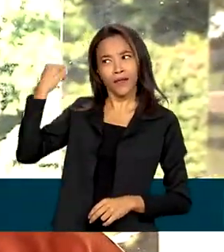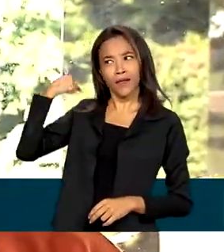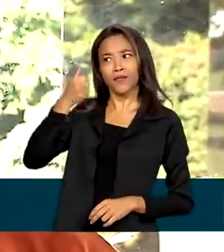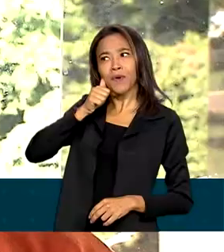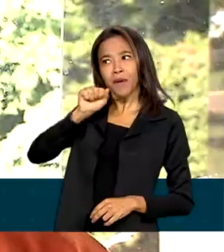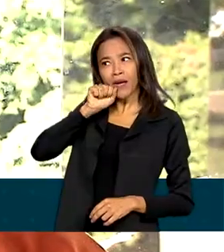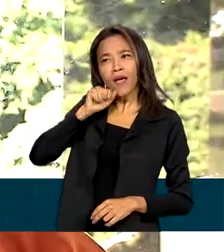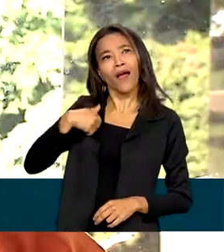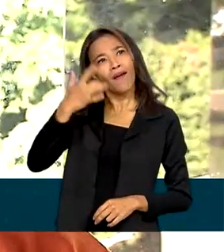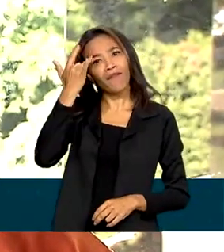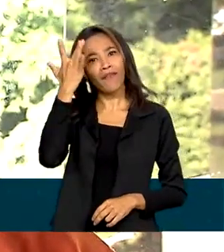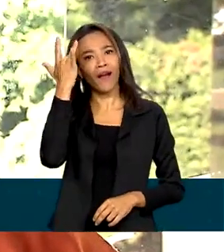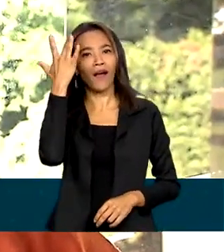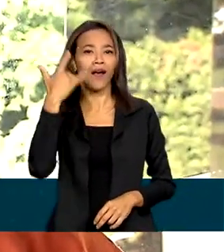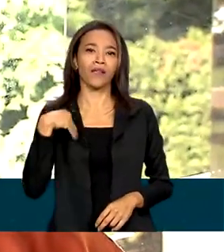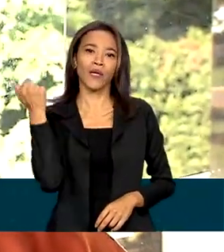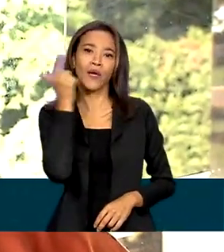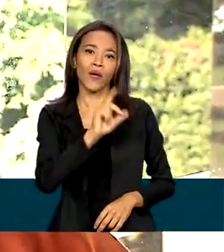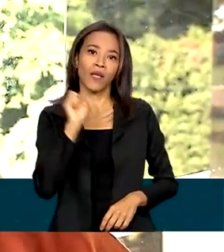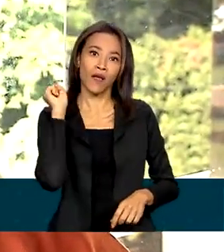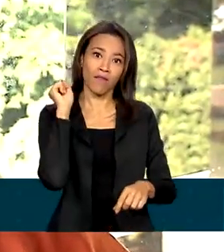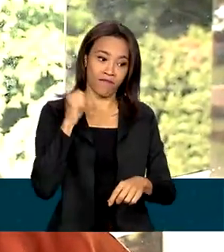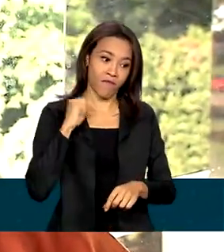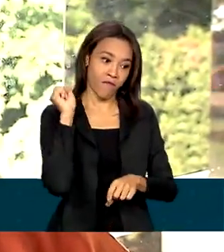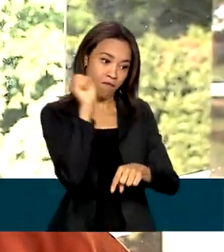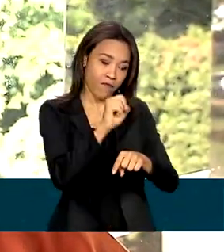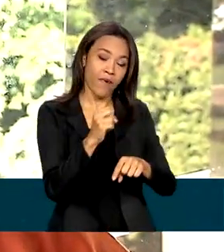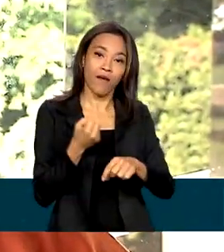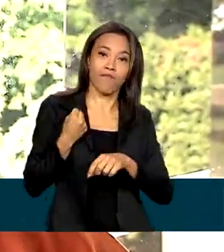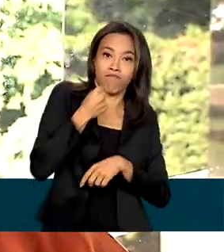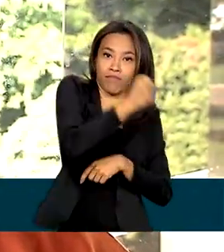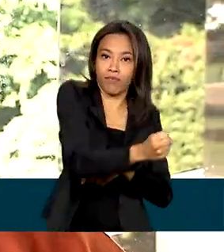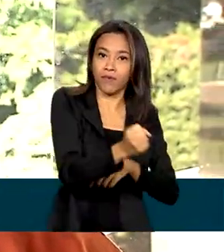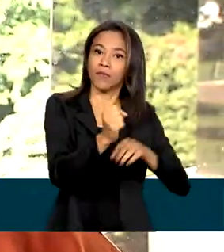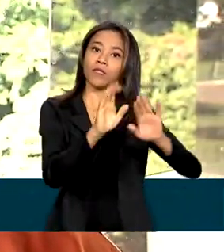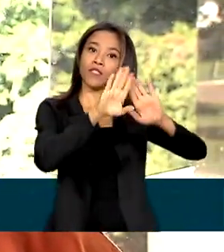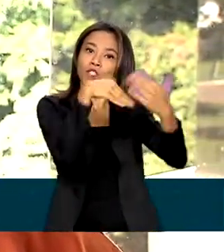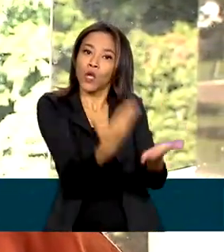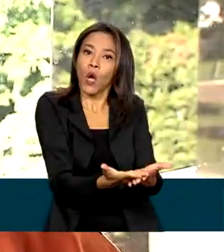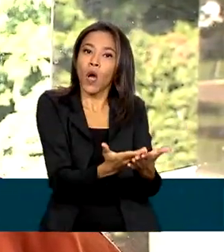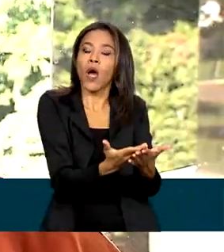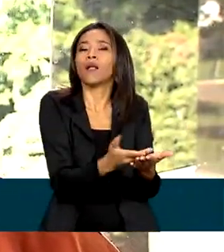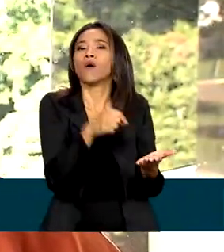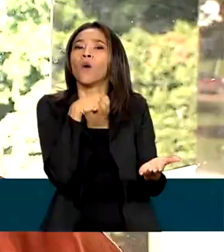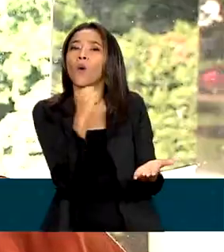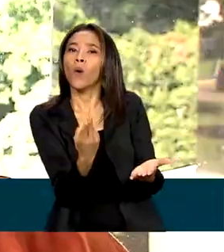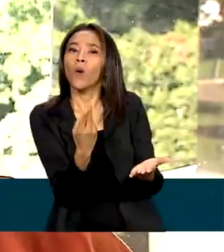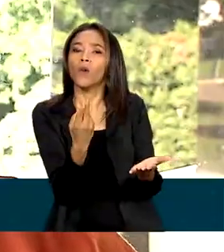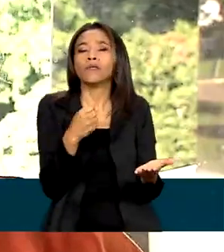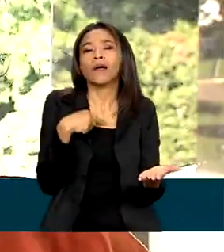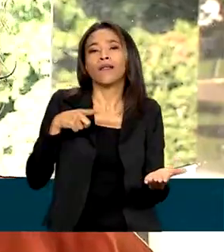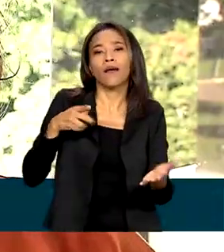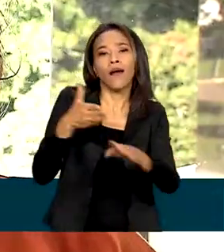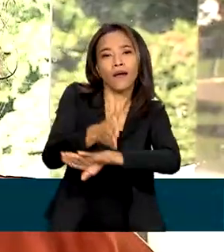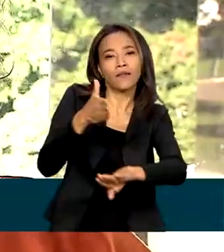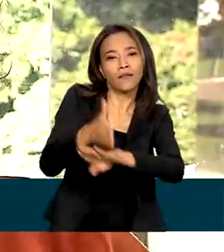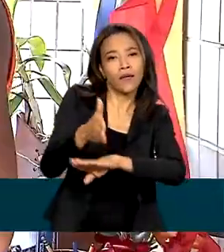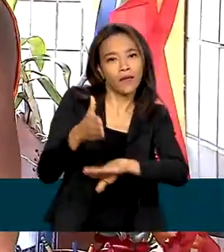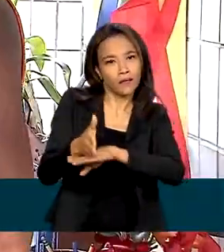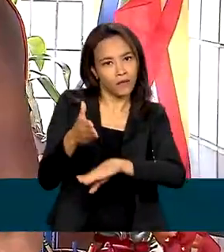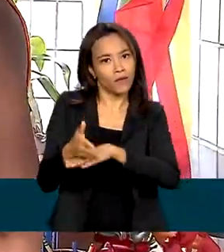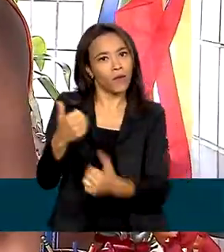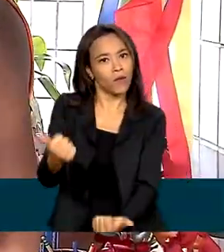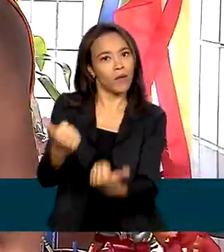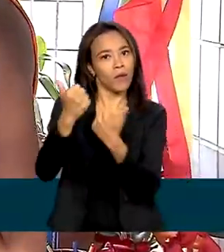que era mais fácil conseguir vaga em uma escola pública ou pelo menos ter acesso a convênios em escolas particulares.